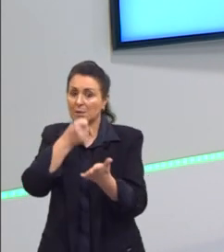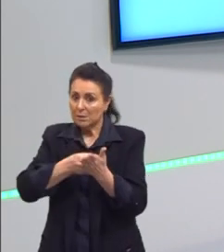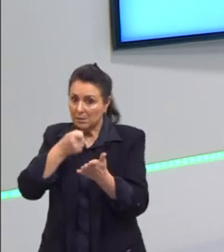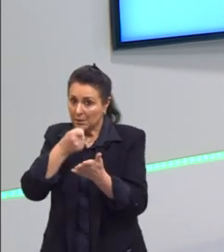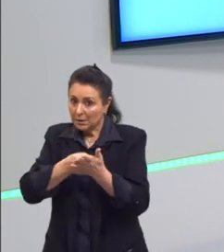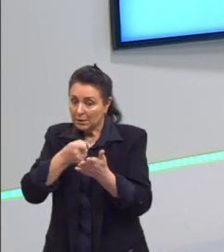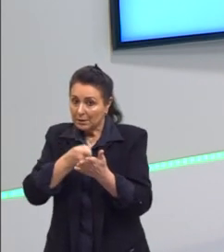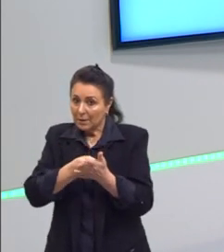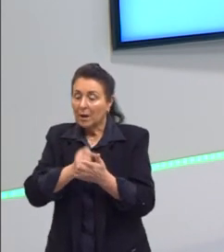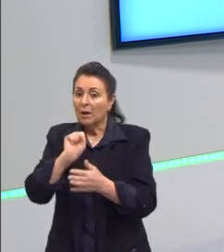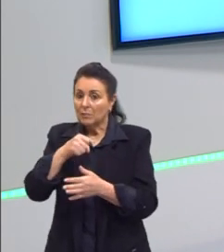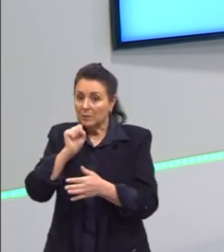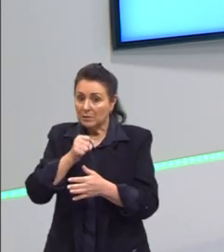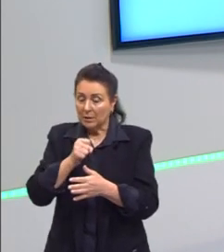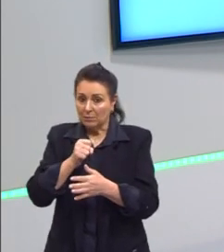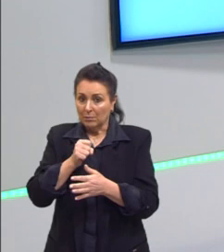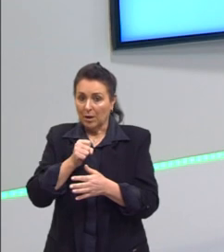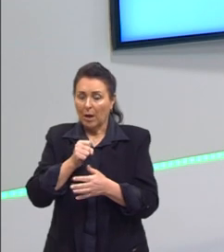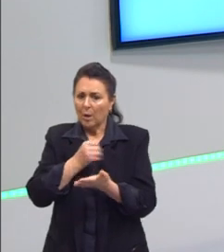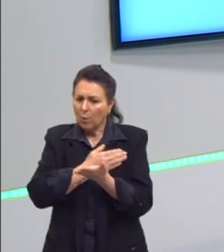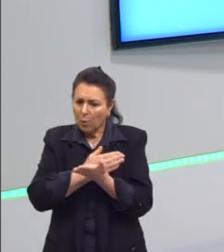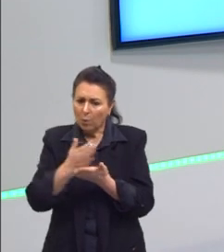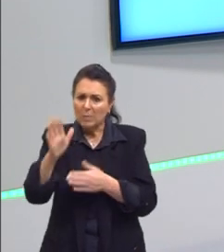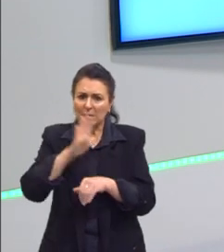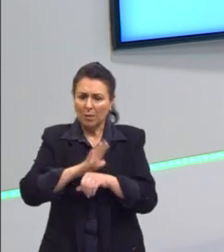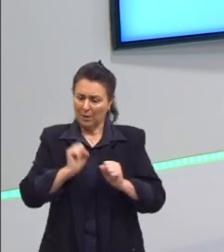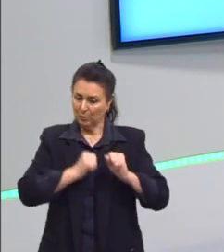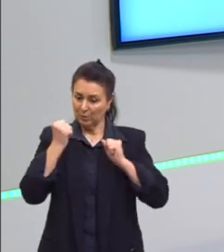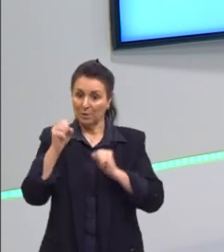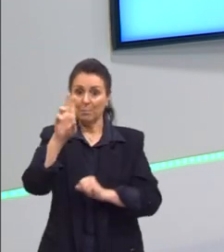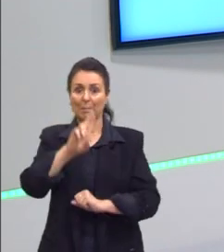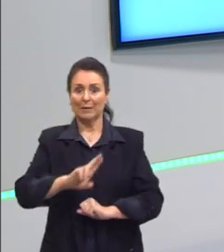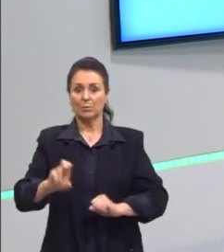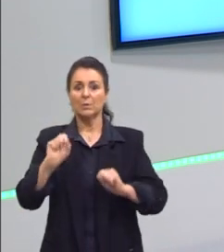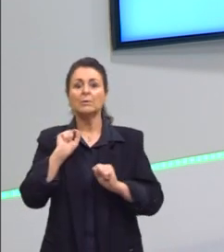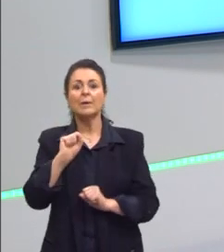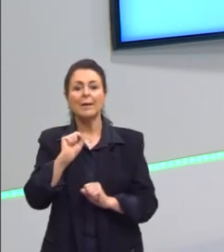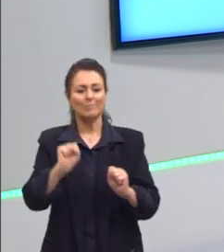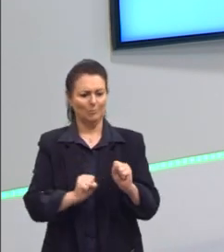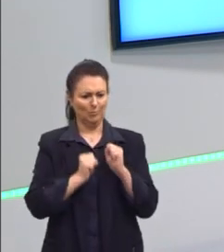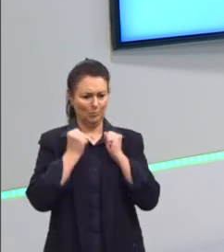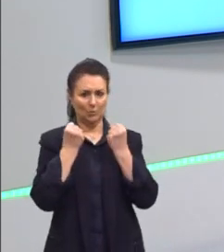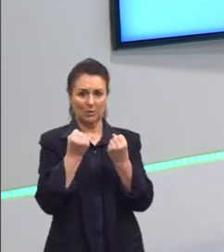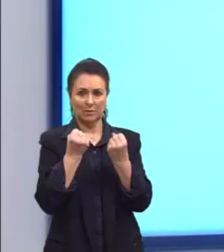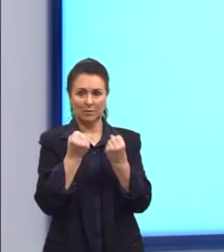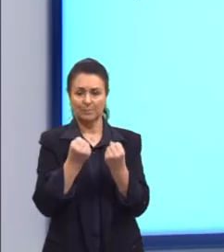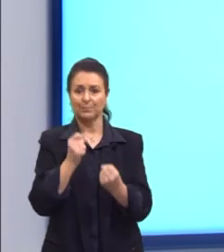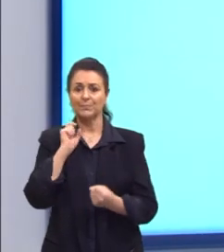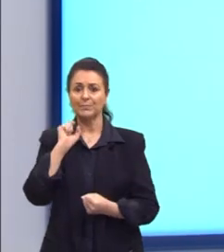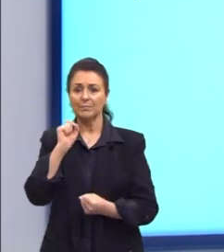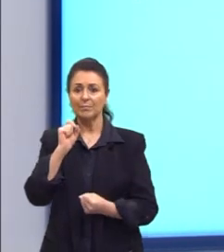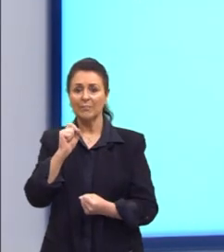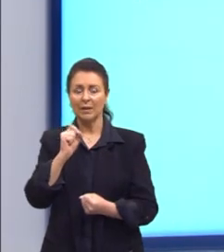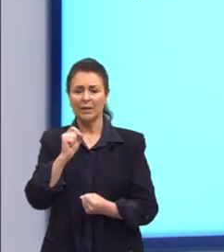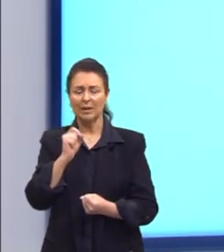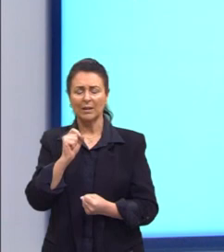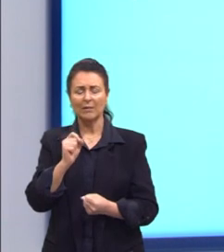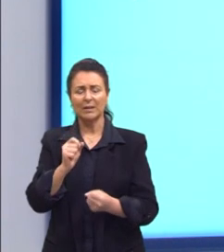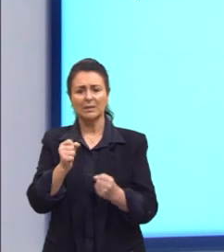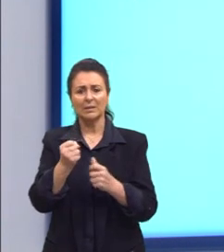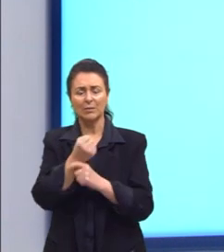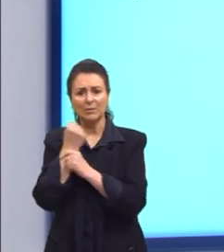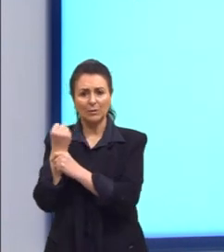instituir o seu poder mais pela força. Então, quem estava tentando assegurar o seu poder político dessa forma